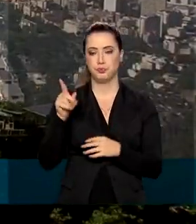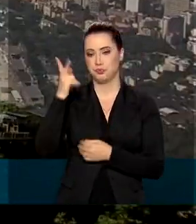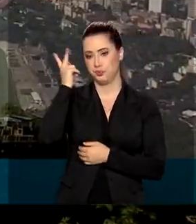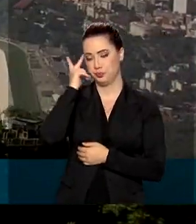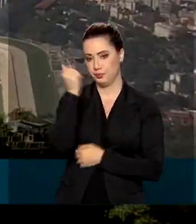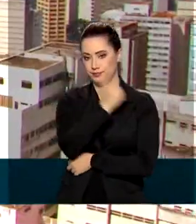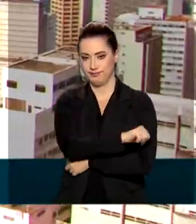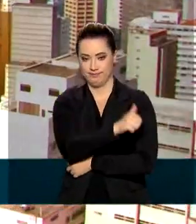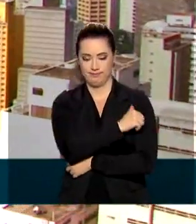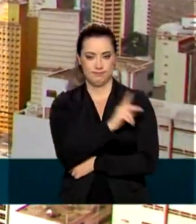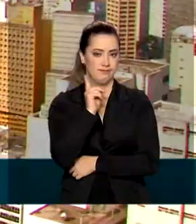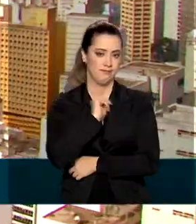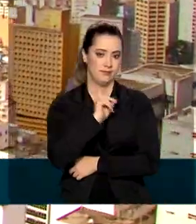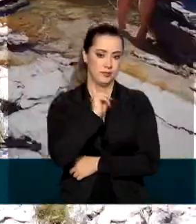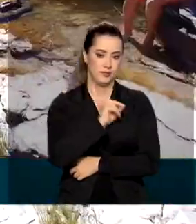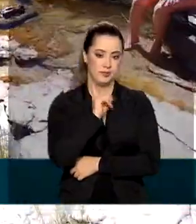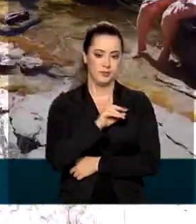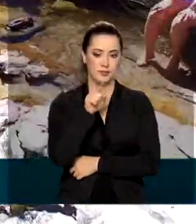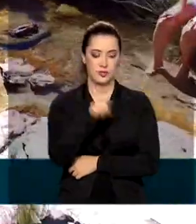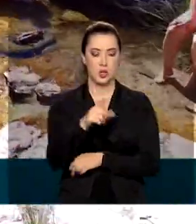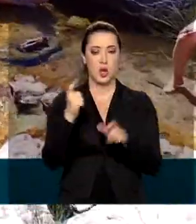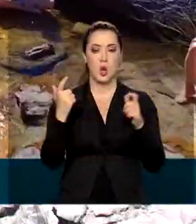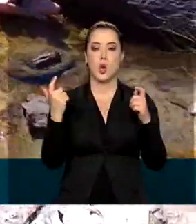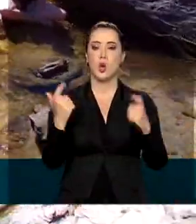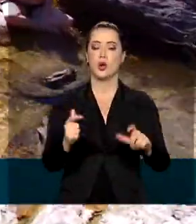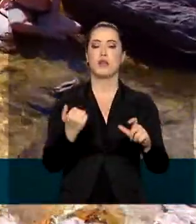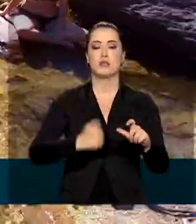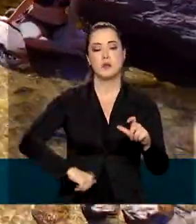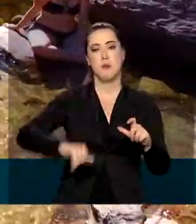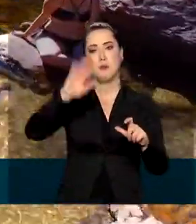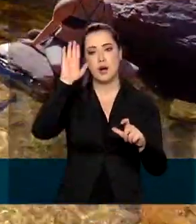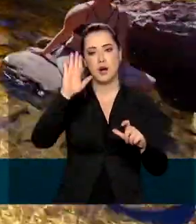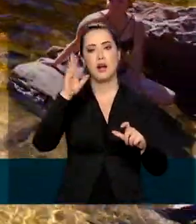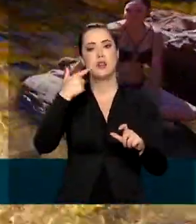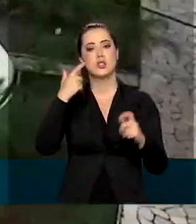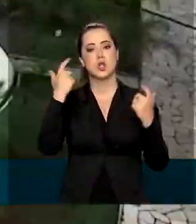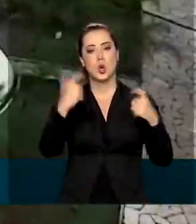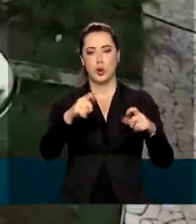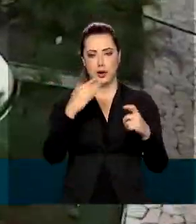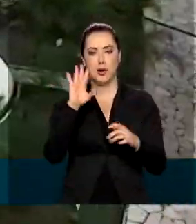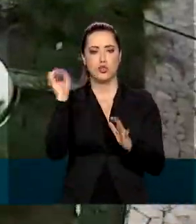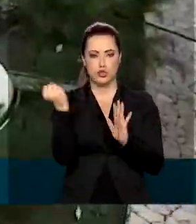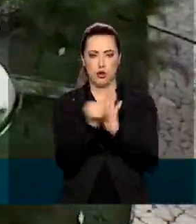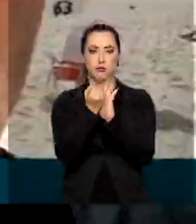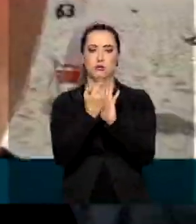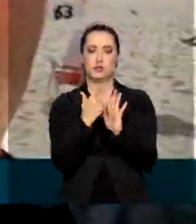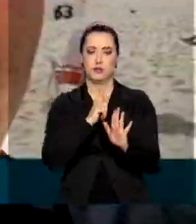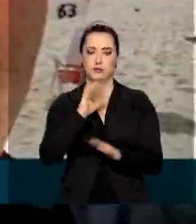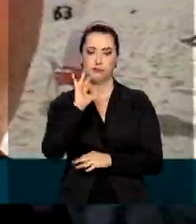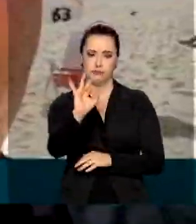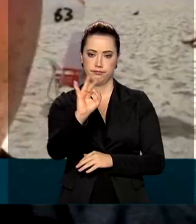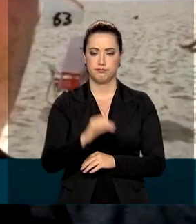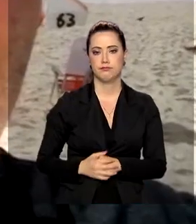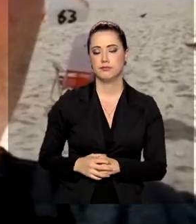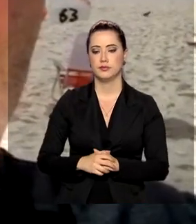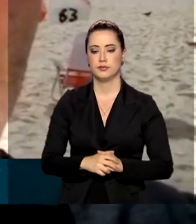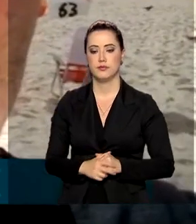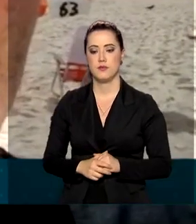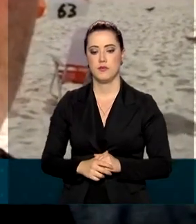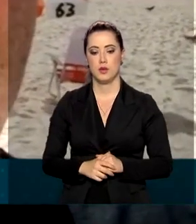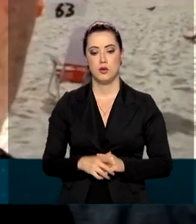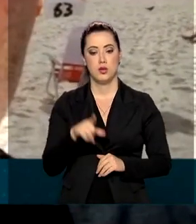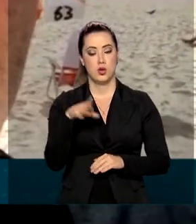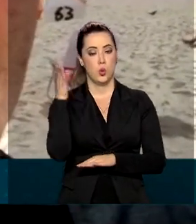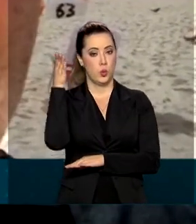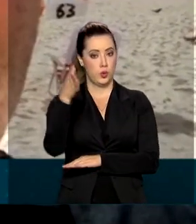Rio de Janeiro e Minas Gerais são os estados com mais estabelecimentos certificados. Os hotéis que têm esse selo,